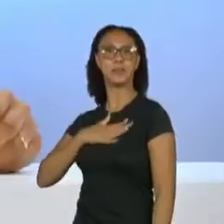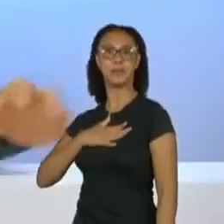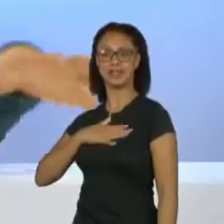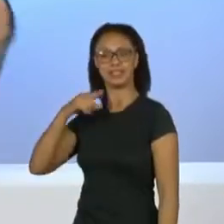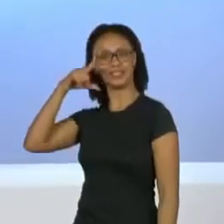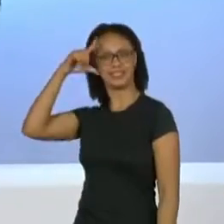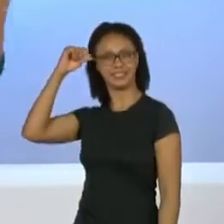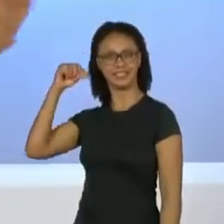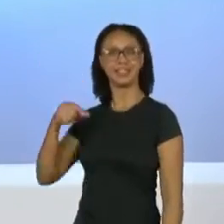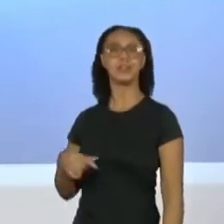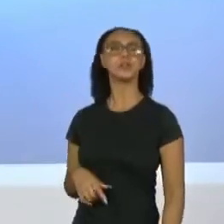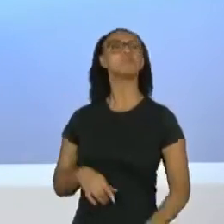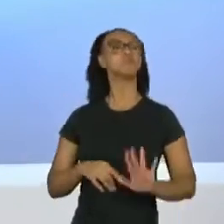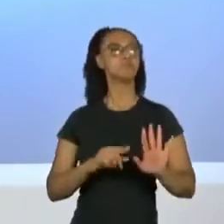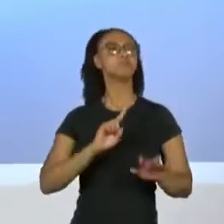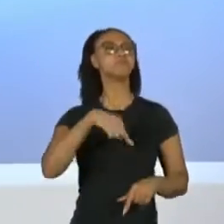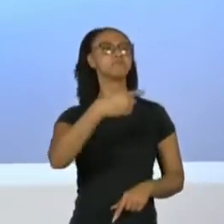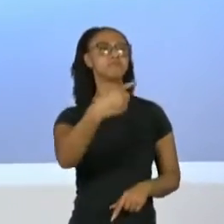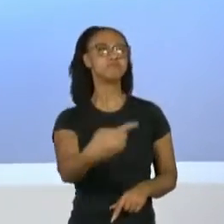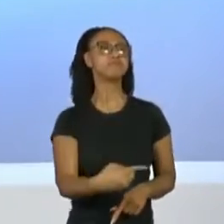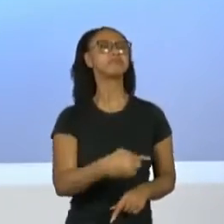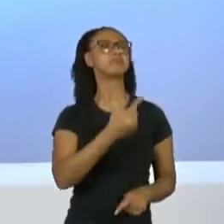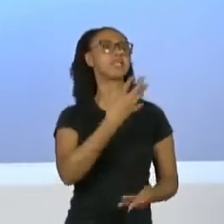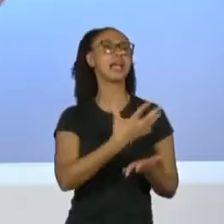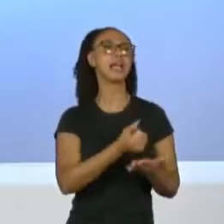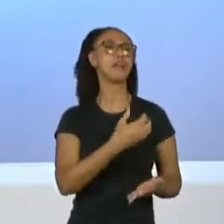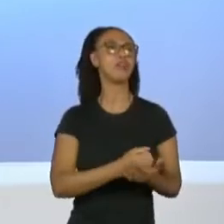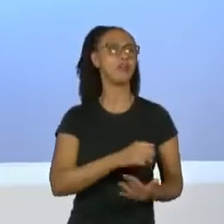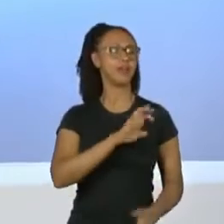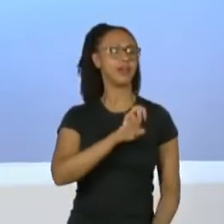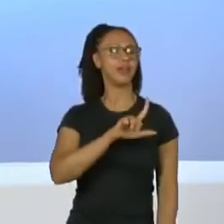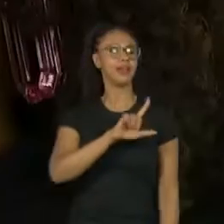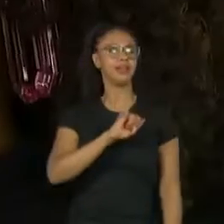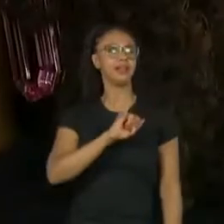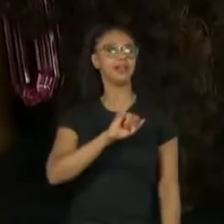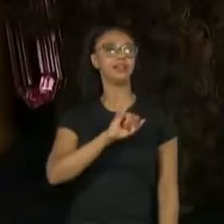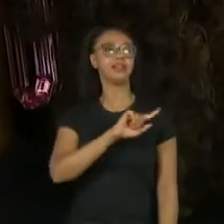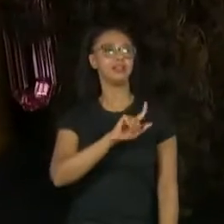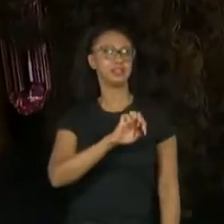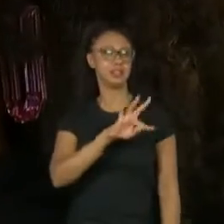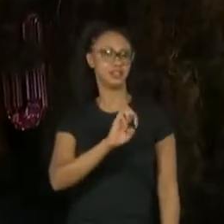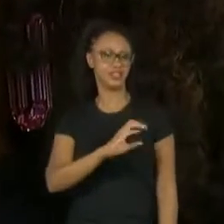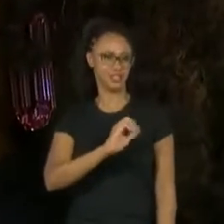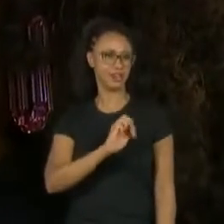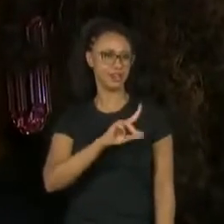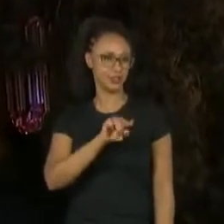Aí depois de você, depois de muito tempo, você gravou Elisete. Eu amo esse CD da Elisete. Eu amo Elisete Cardoso.